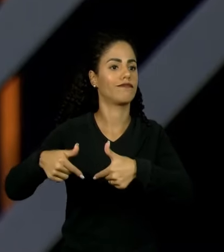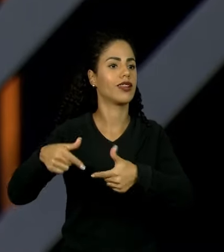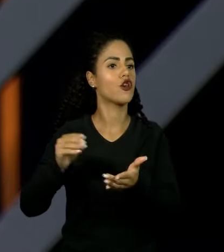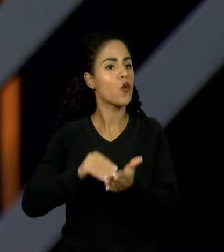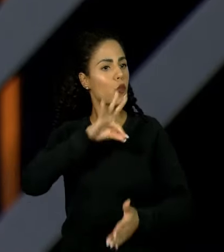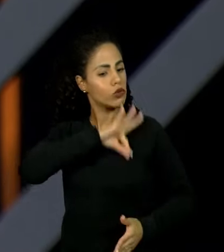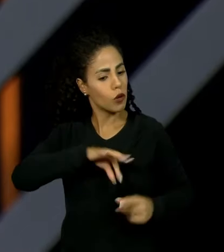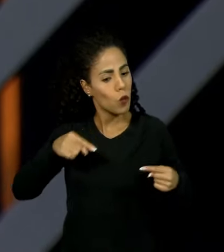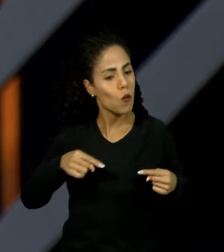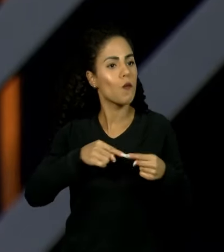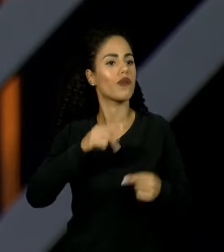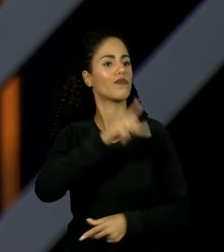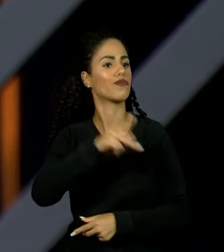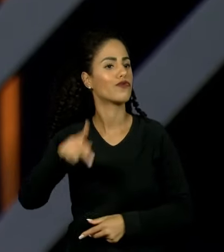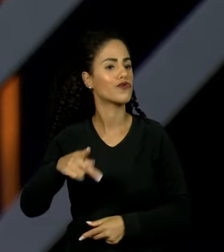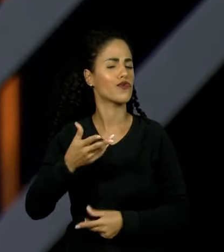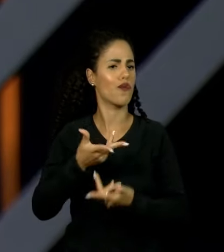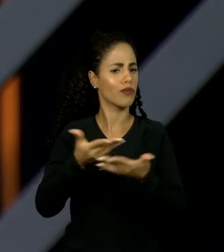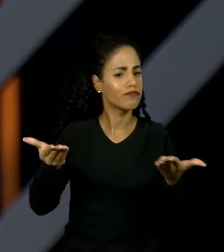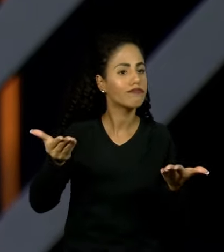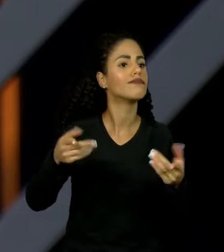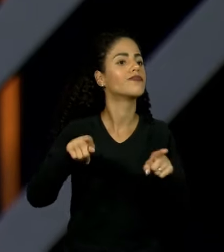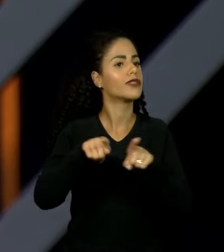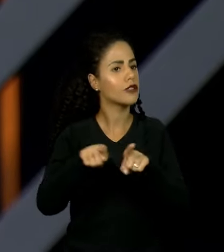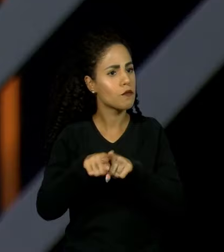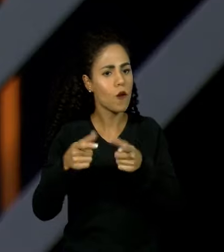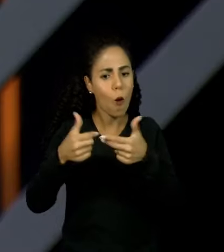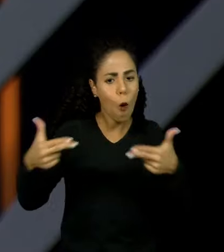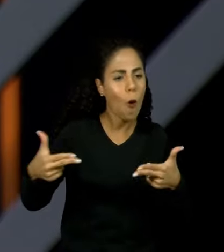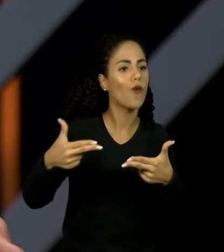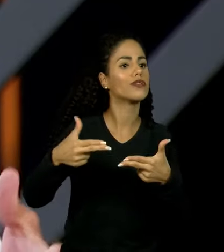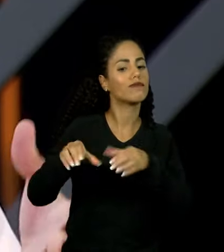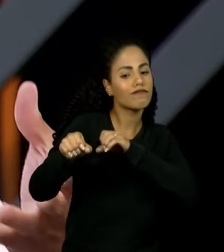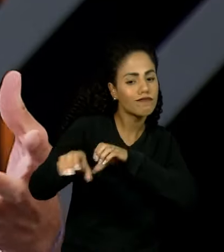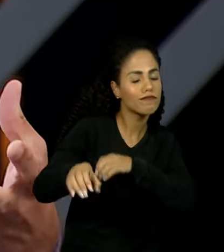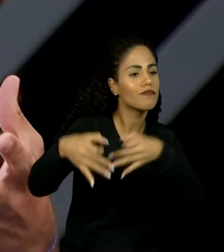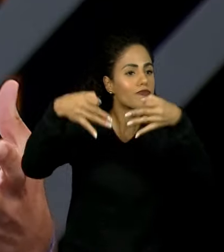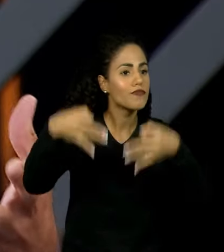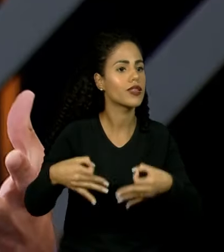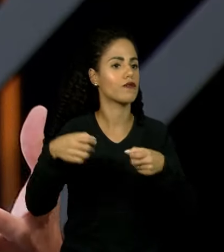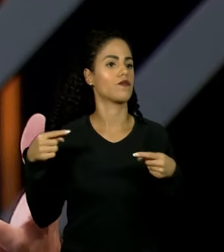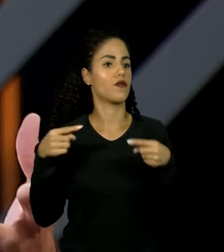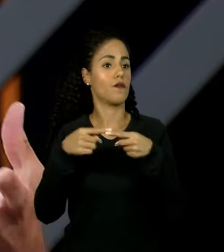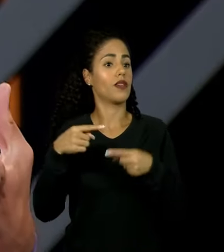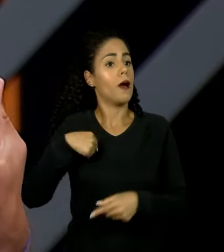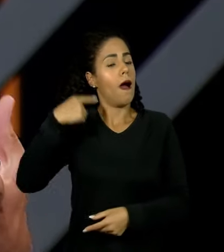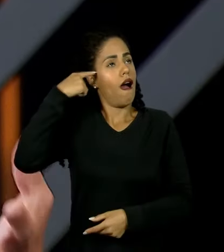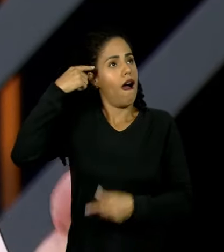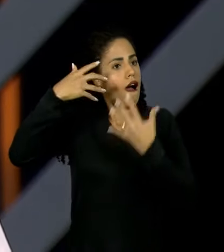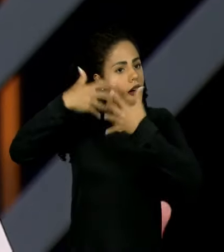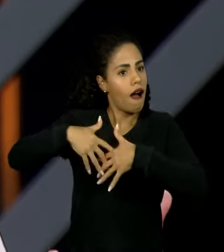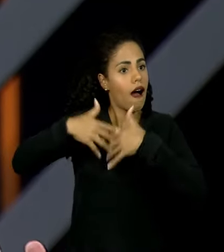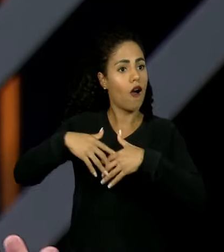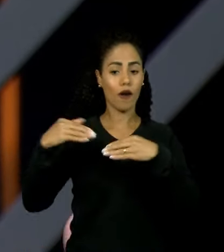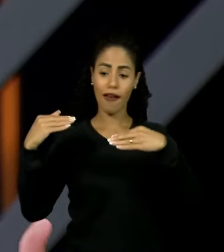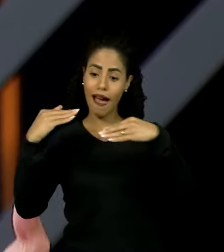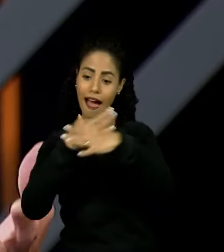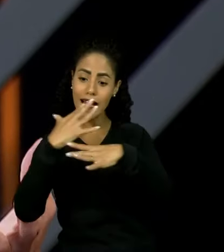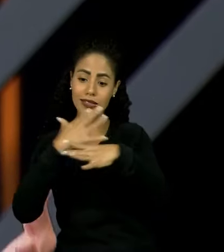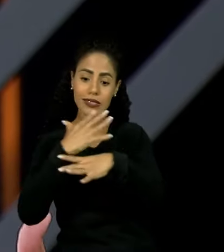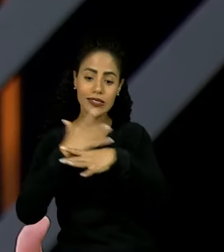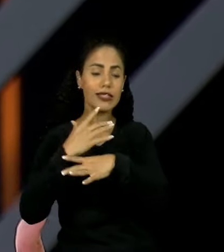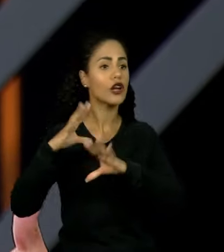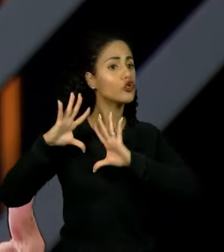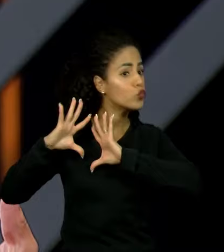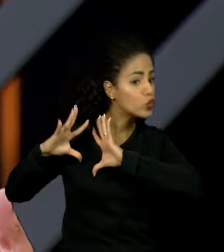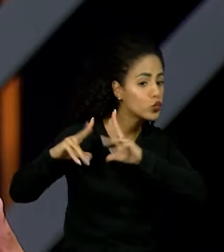salários adequados para professoras e professores, com métodos adequados de ensino, né? Quando a gente passar a pensar a cidade, por exemplo, em termos